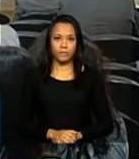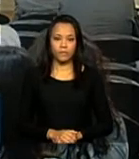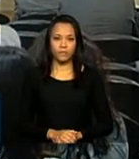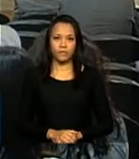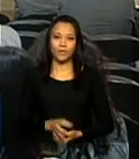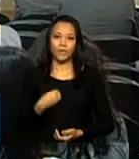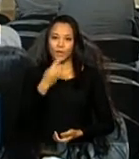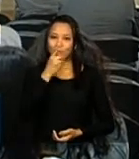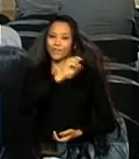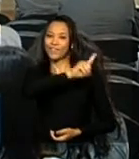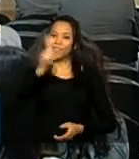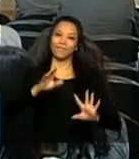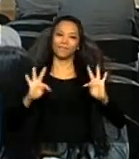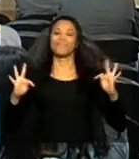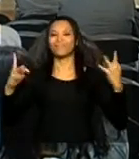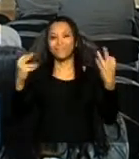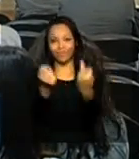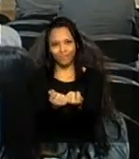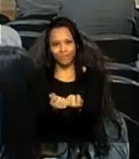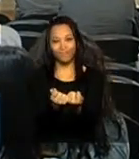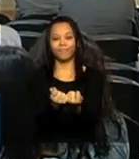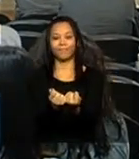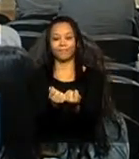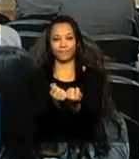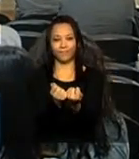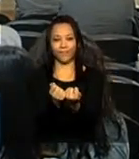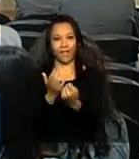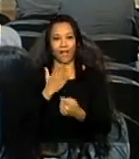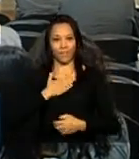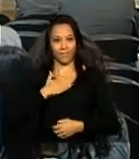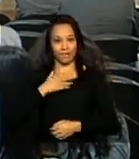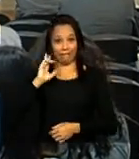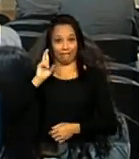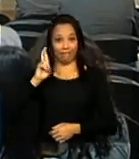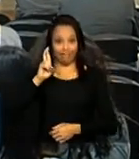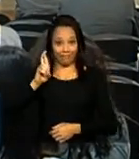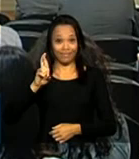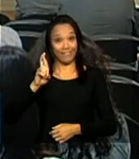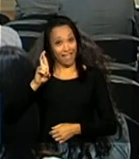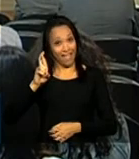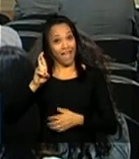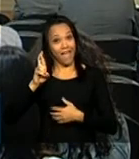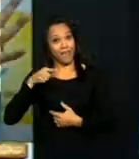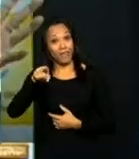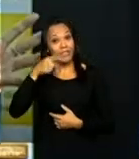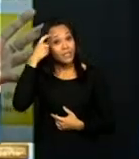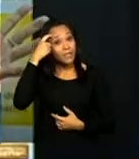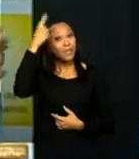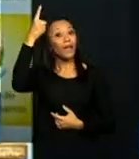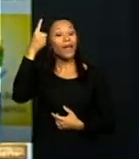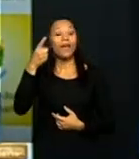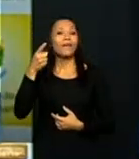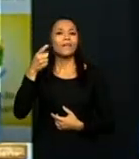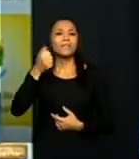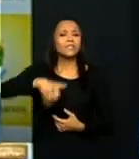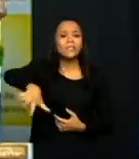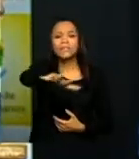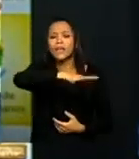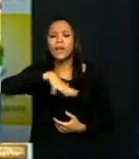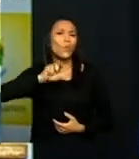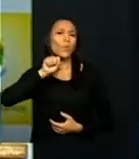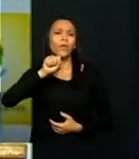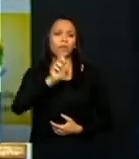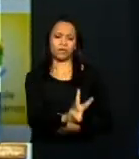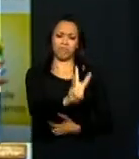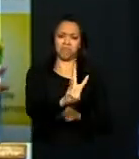Bom dia a todos. Minha função aqui é fazer vocês serem uma ideia geral do que é esse